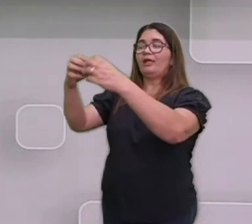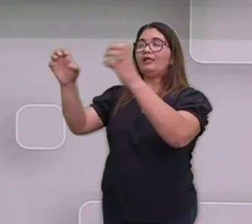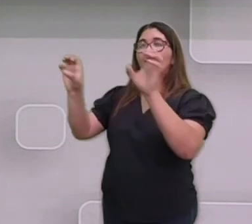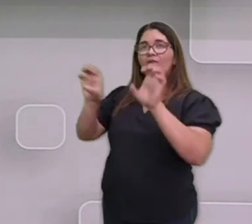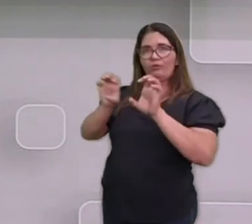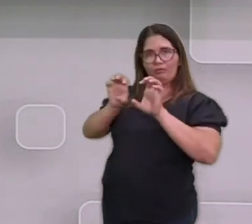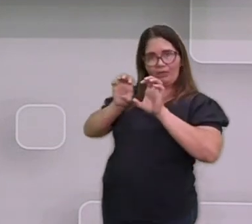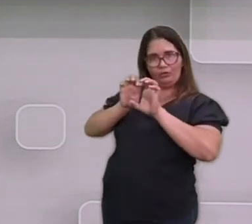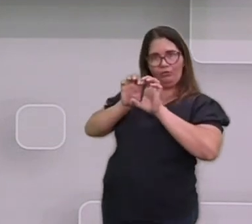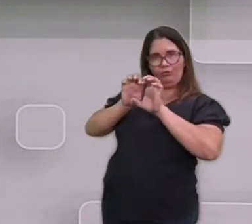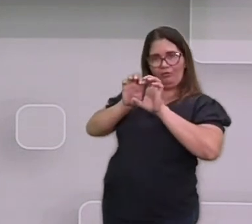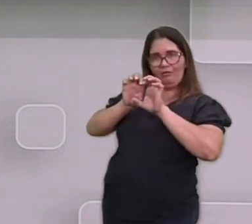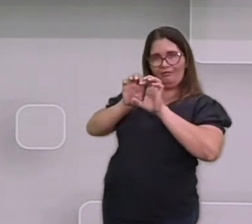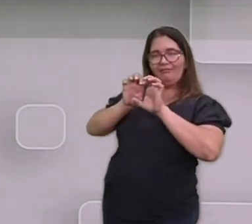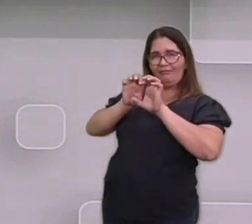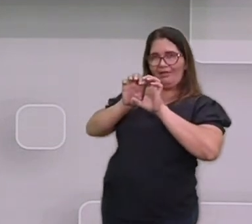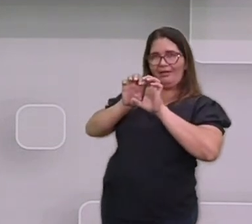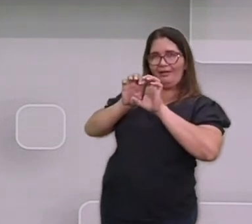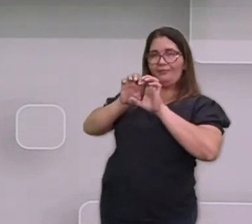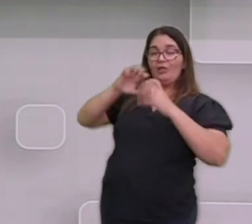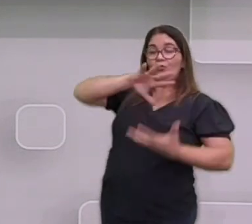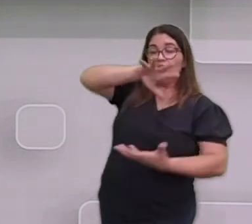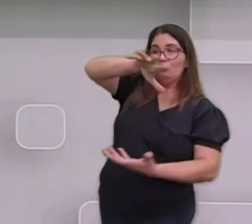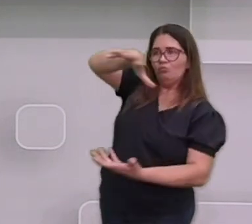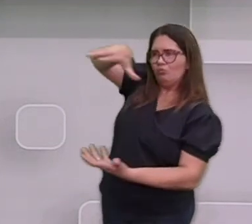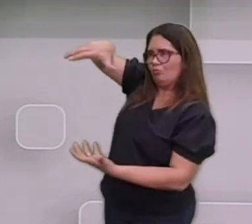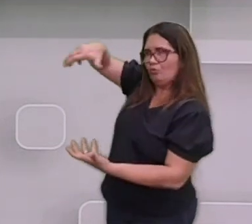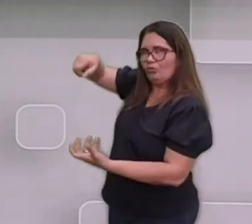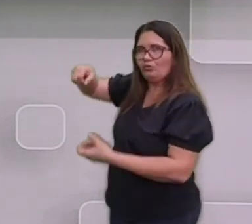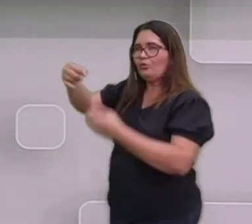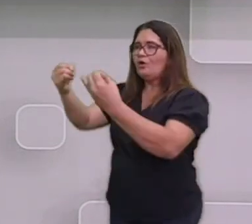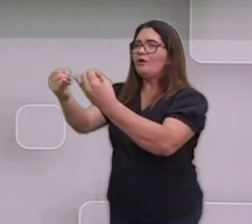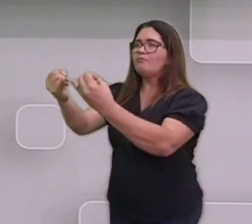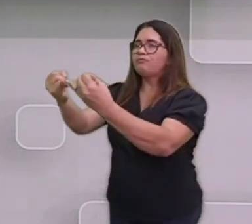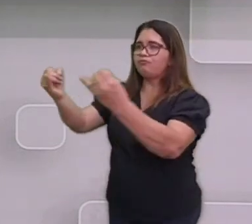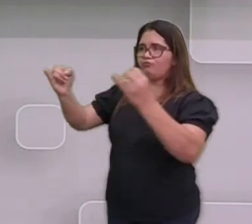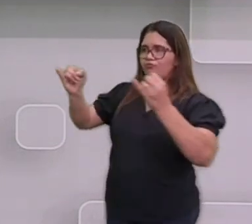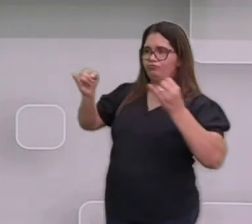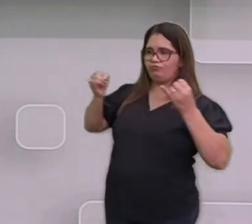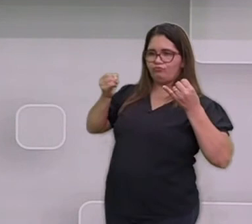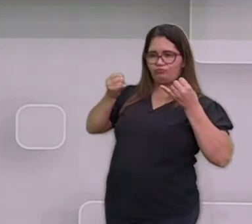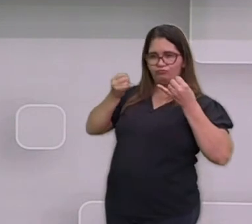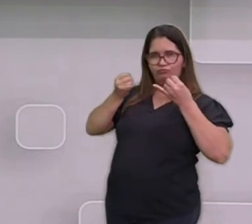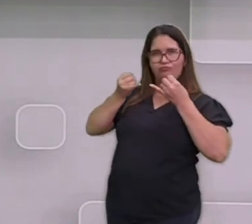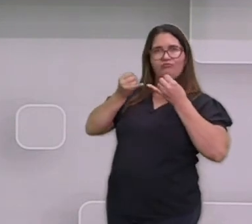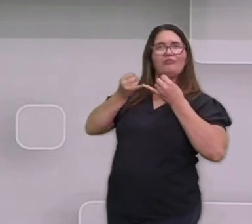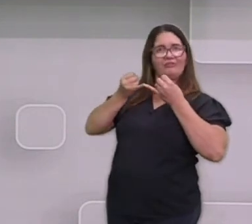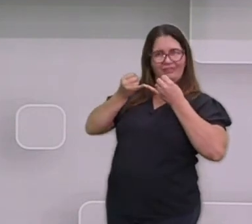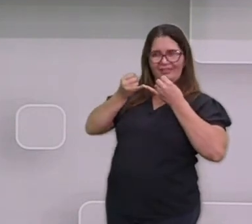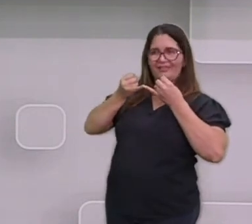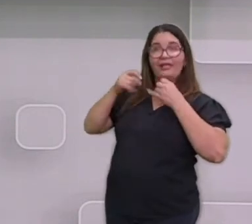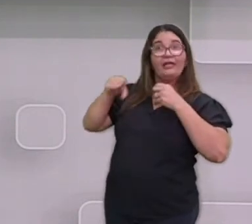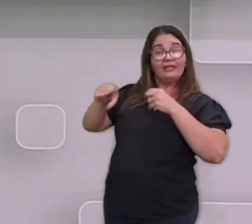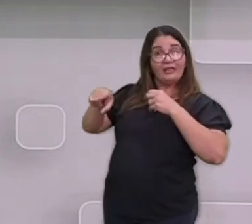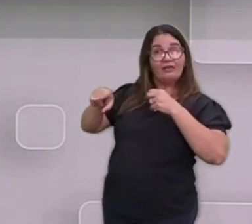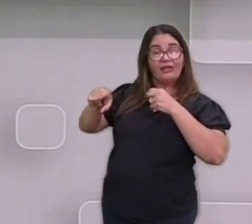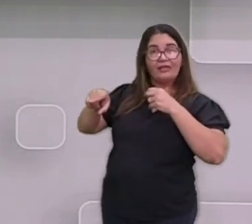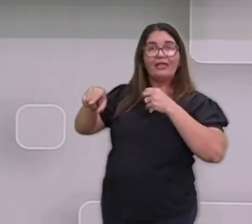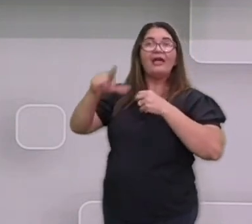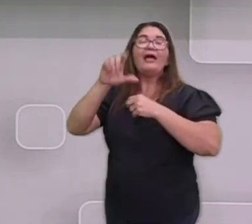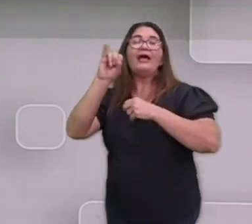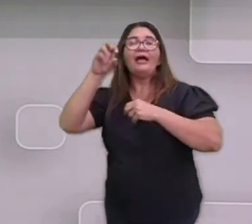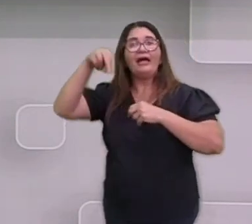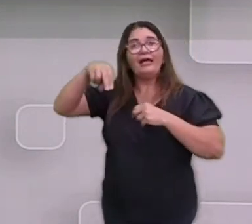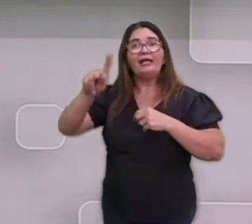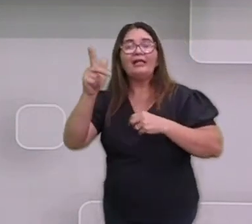Equador, que é uma linha onde é bem quente. É uma parte do planeta bem quente. Por isso, como essa região tá próxima